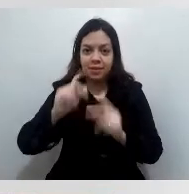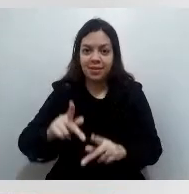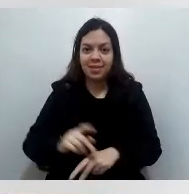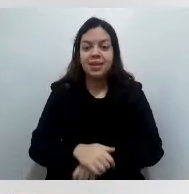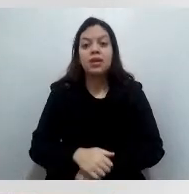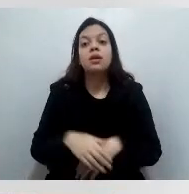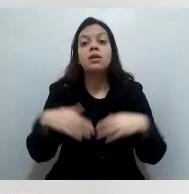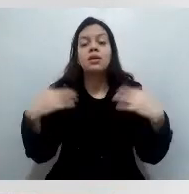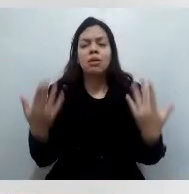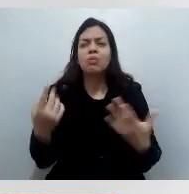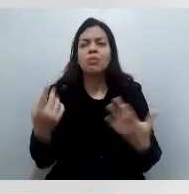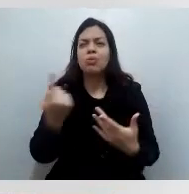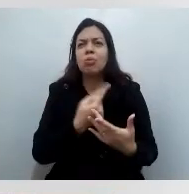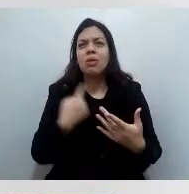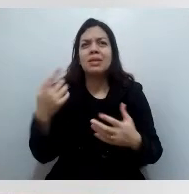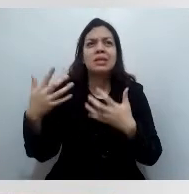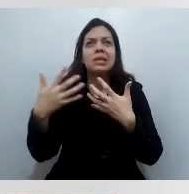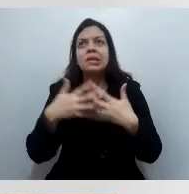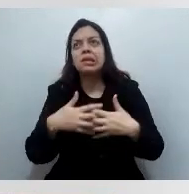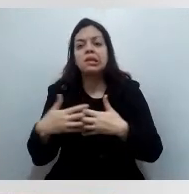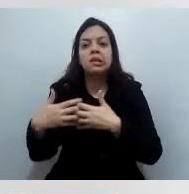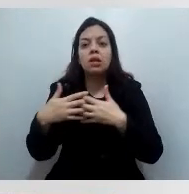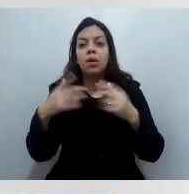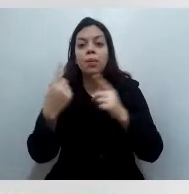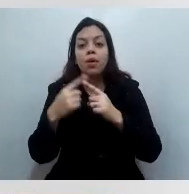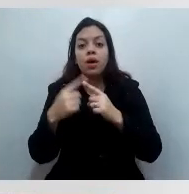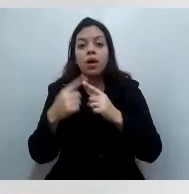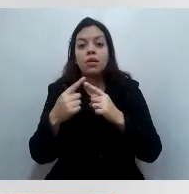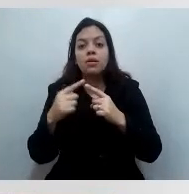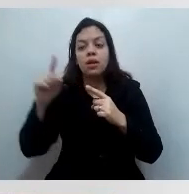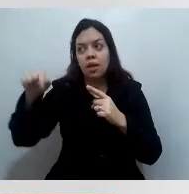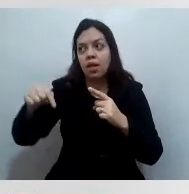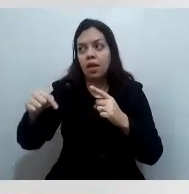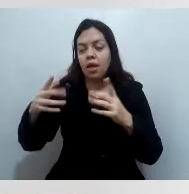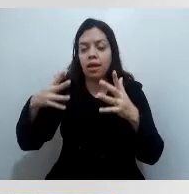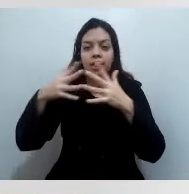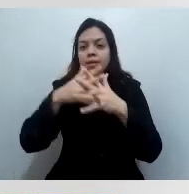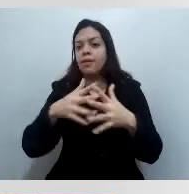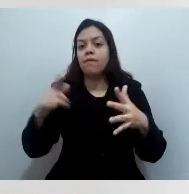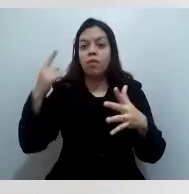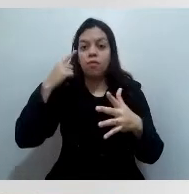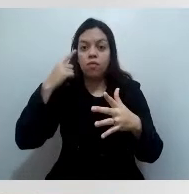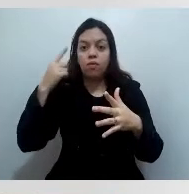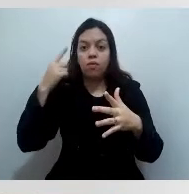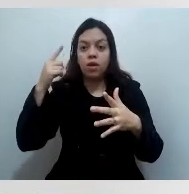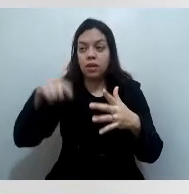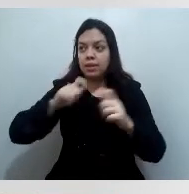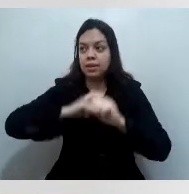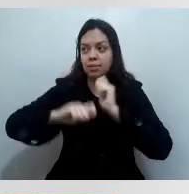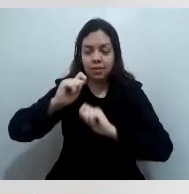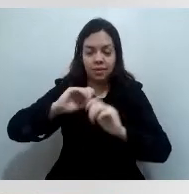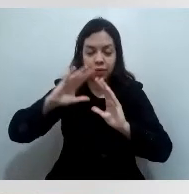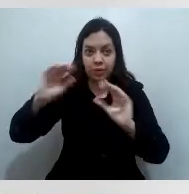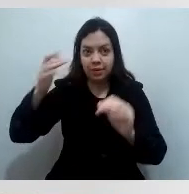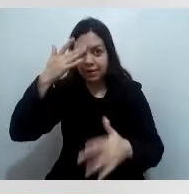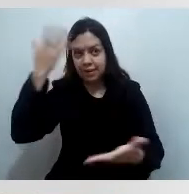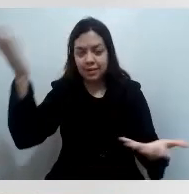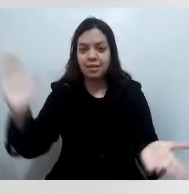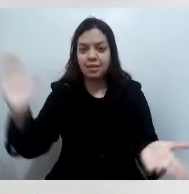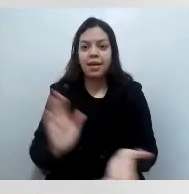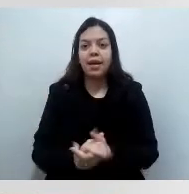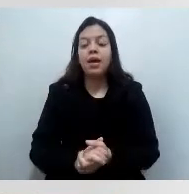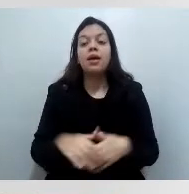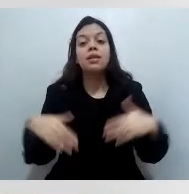gestão toda. Quando chegam os lotes, eles já chegam destinados, como você falou. Nesse caso, né, chegando agora, vai